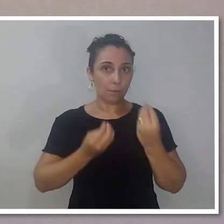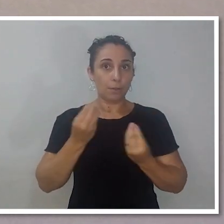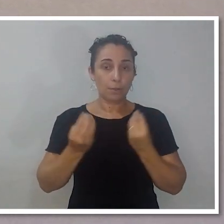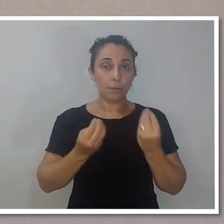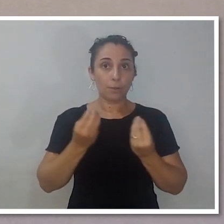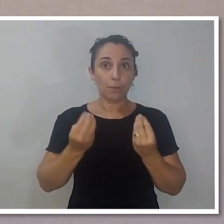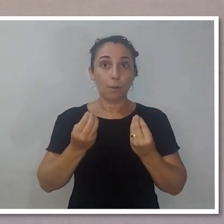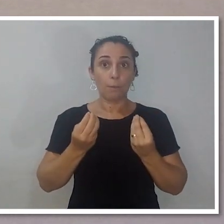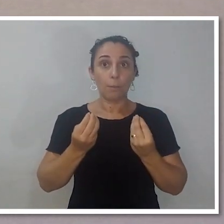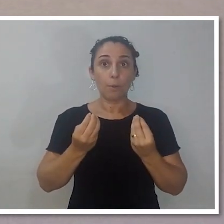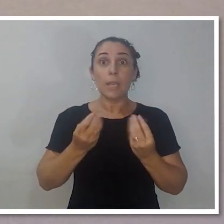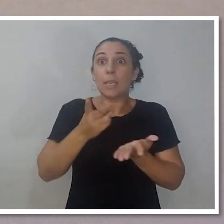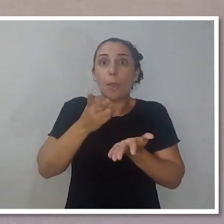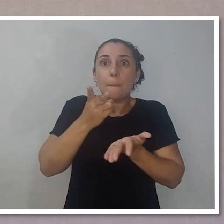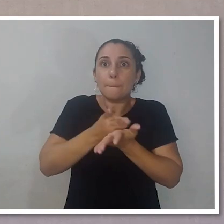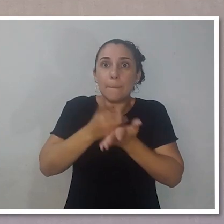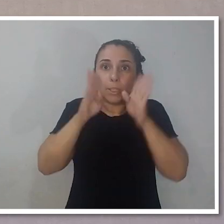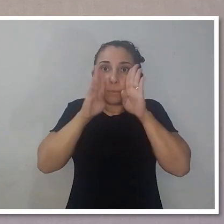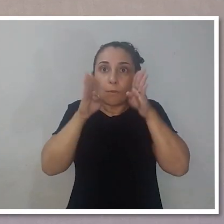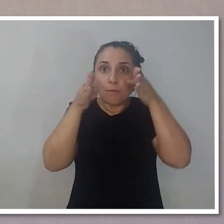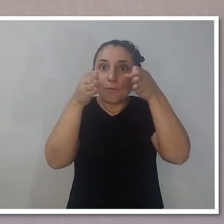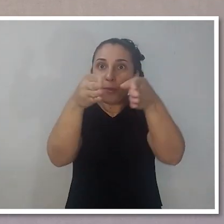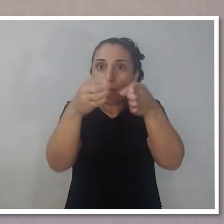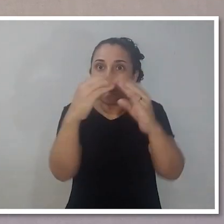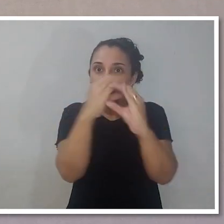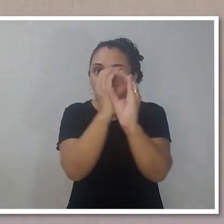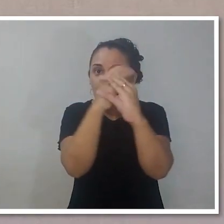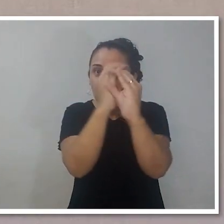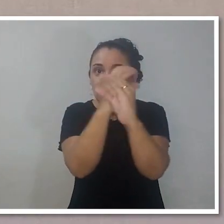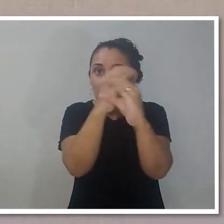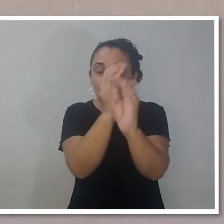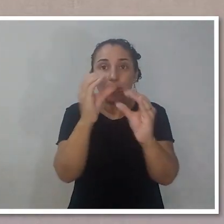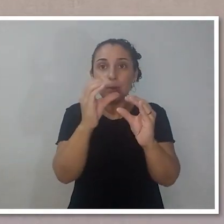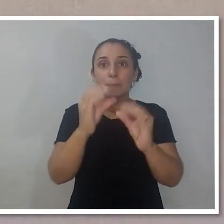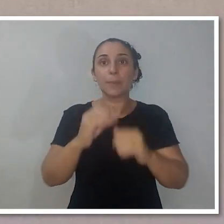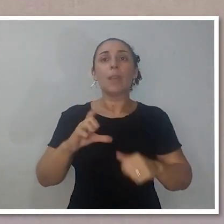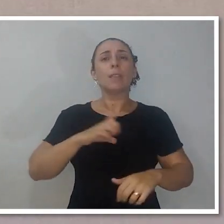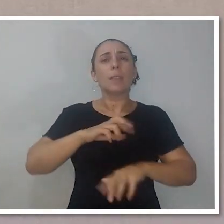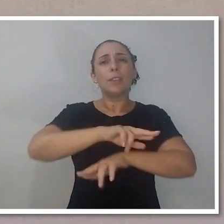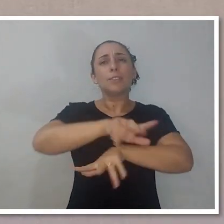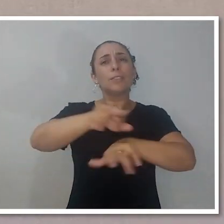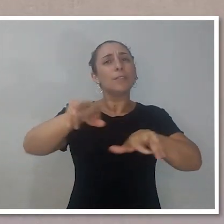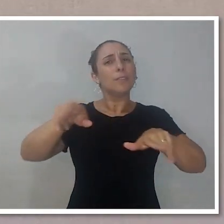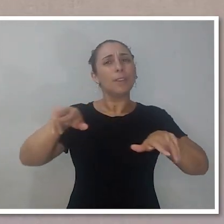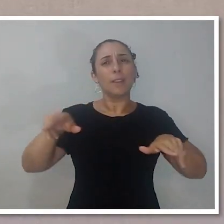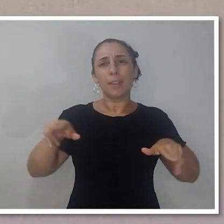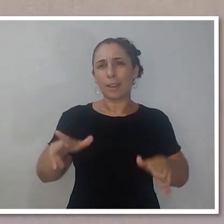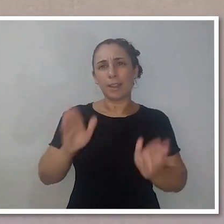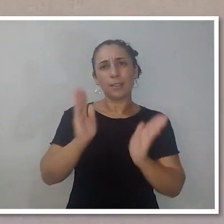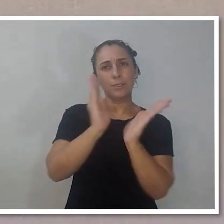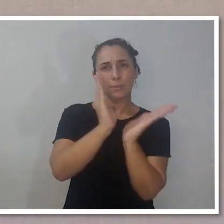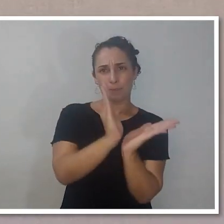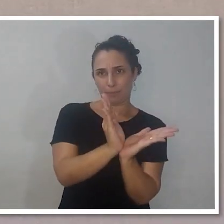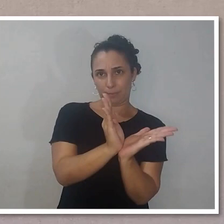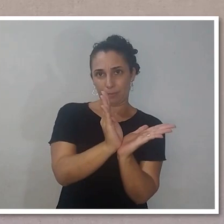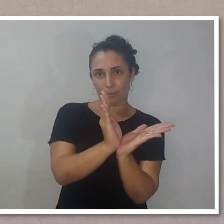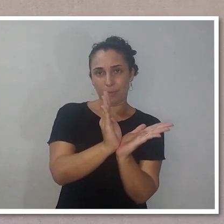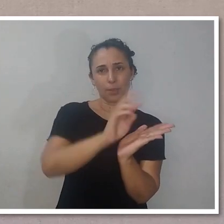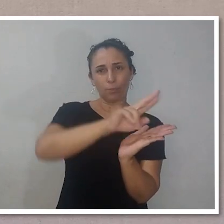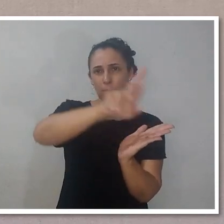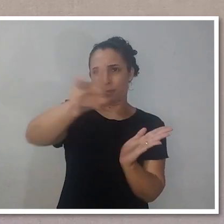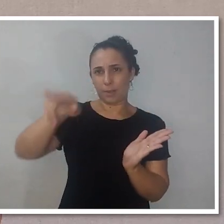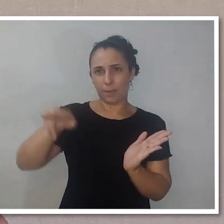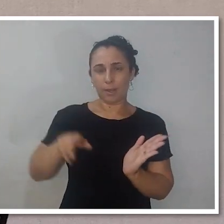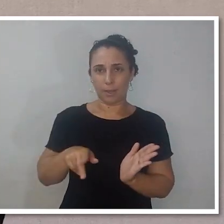Mantendo, mais importante, mantendo o mesmo ponto central. Existem vários modelos de L Bracket. Alguns deles são feitos